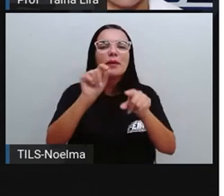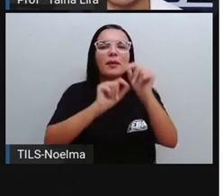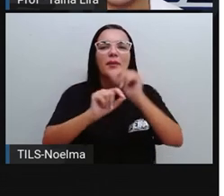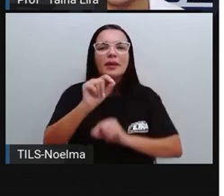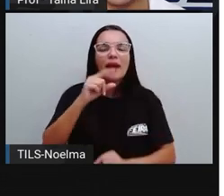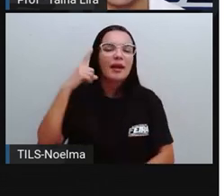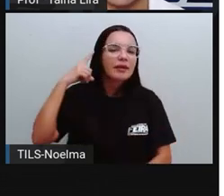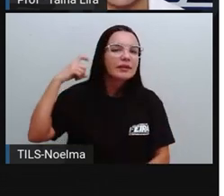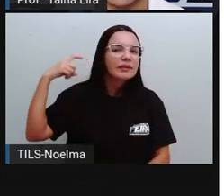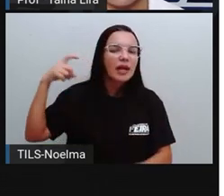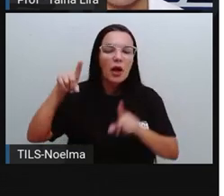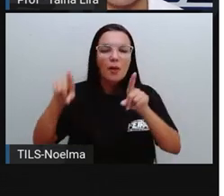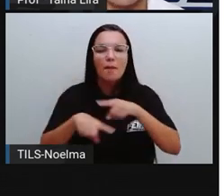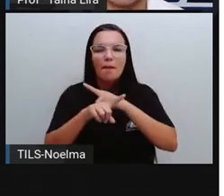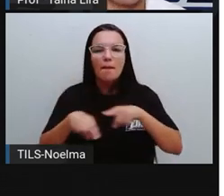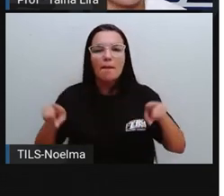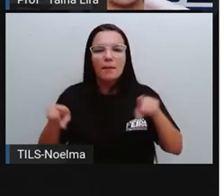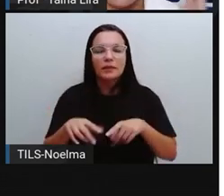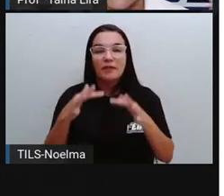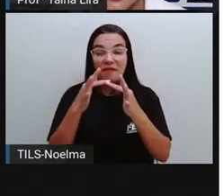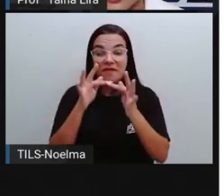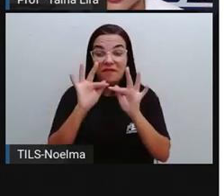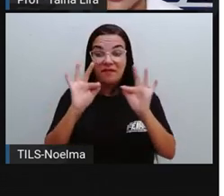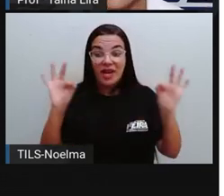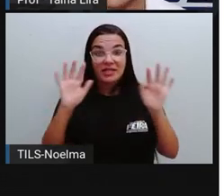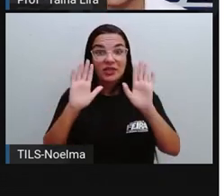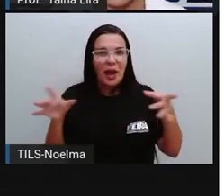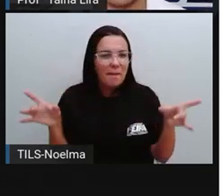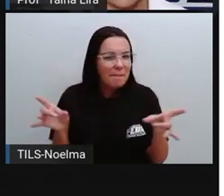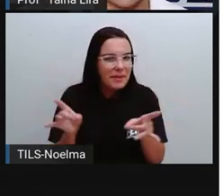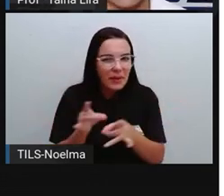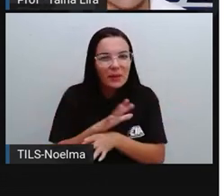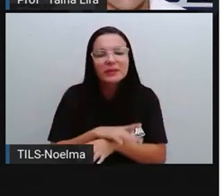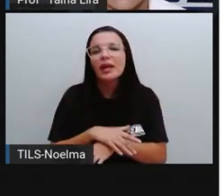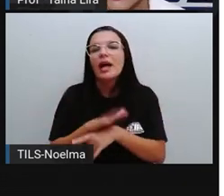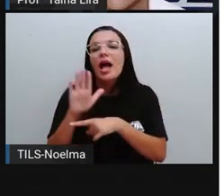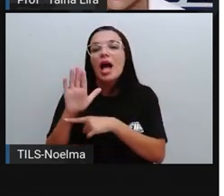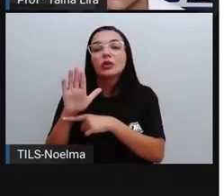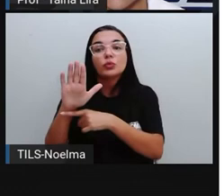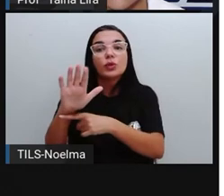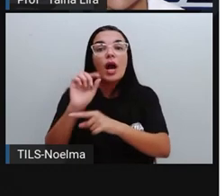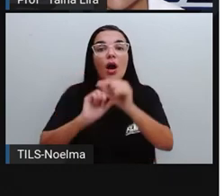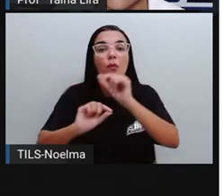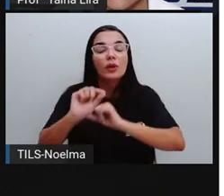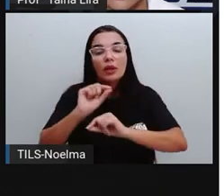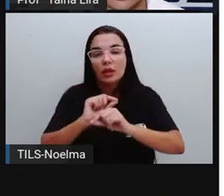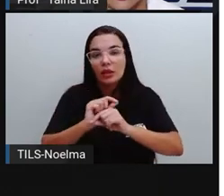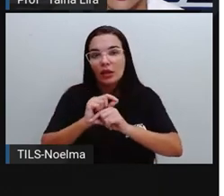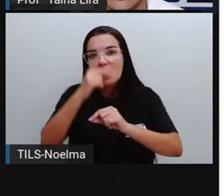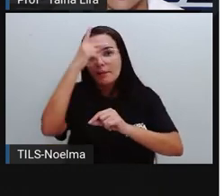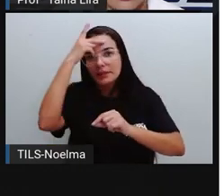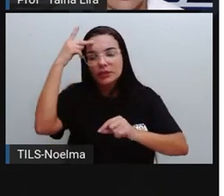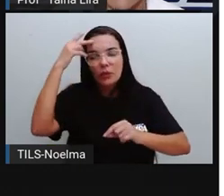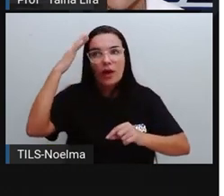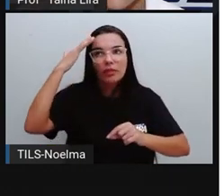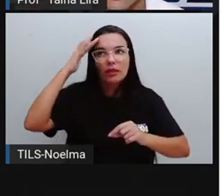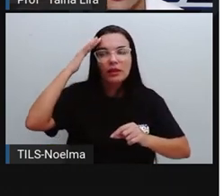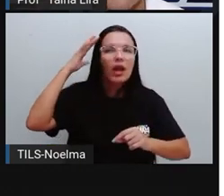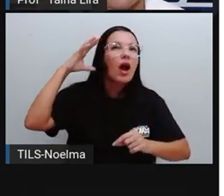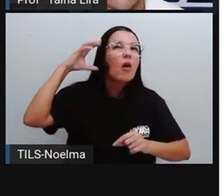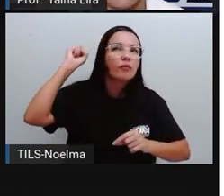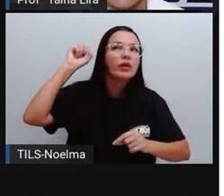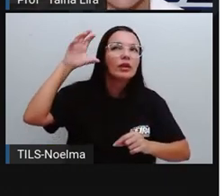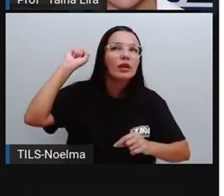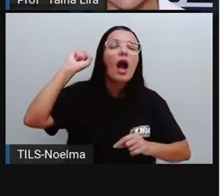proção, algumas frases prontas, que é para ajudar ali o leitor, né? Quando ele